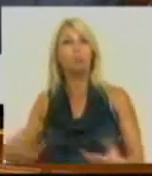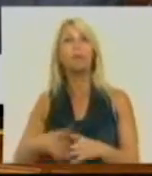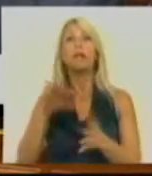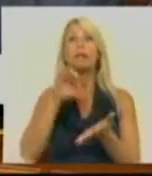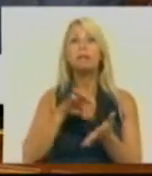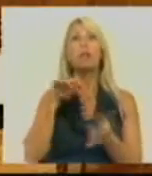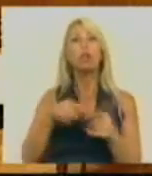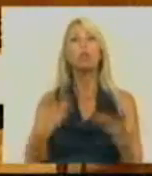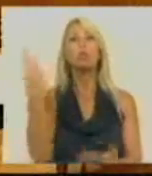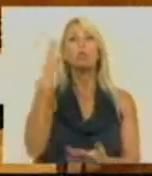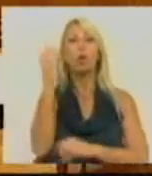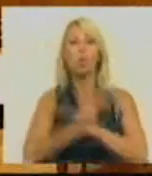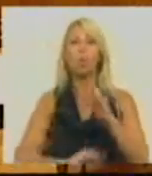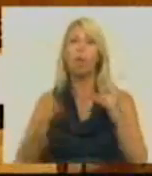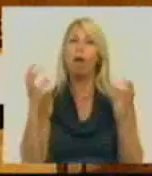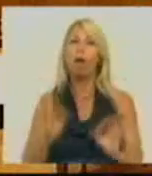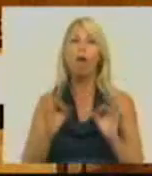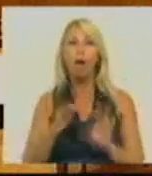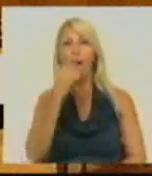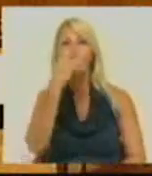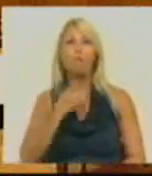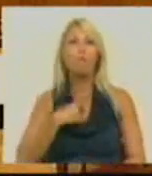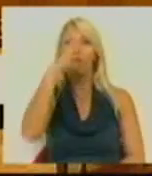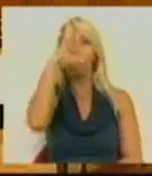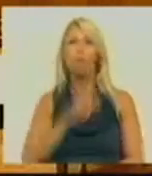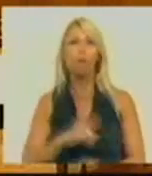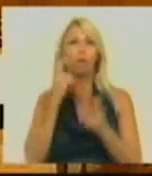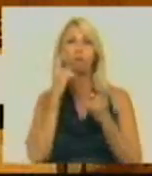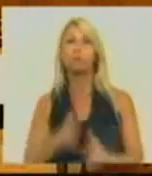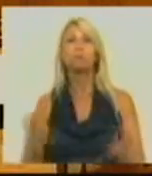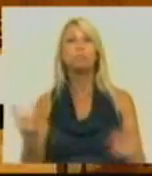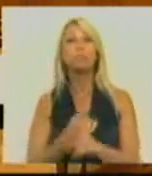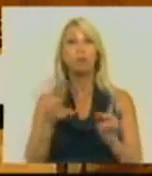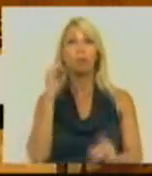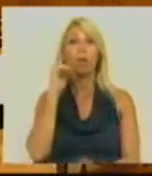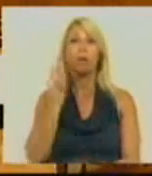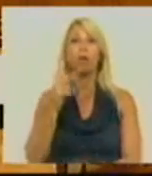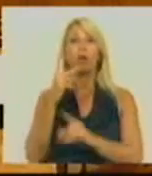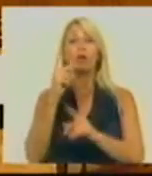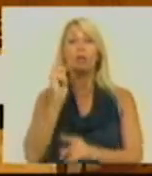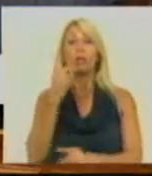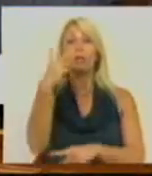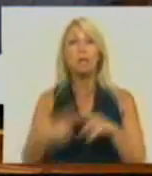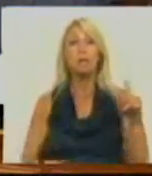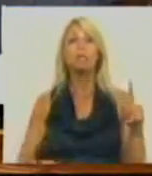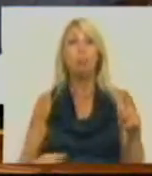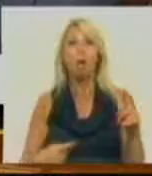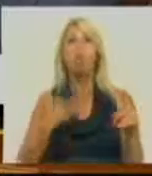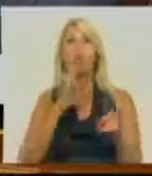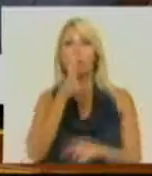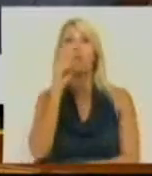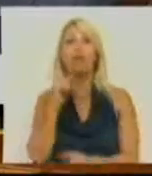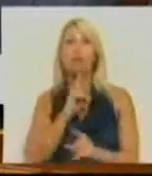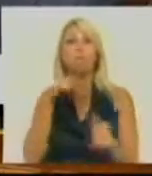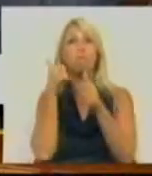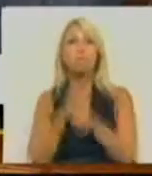a União Europeia. Portanto há um falhanço do Governo porque ao fim destes dois anos e meio o Governo devia ter aplicado o memorando fielmente que não fez. Foi para